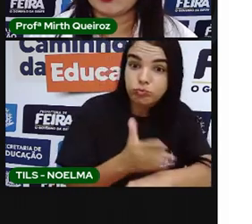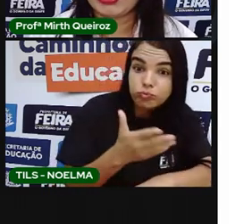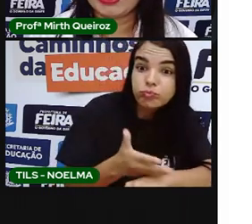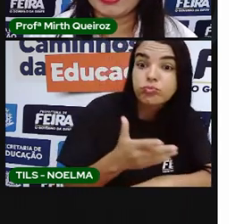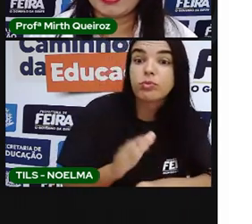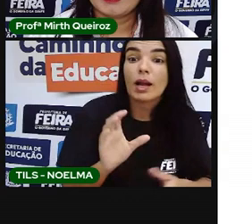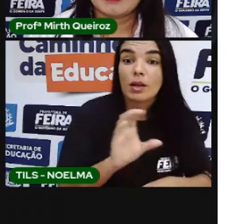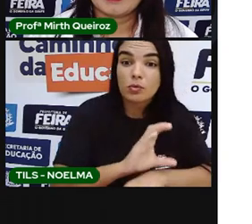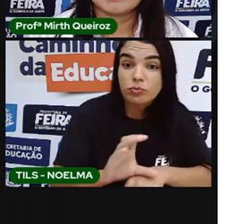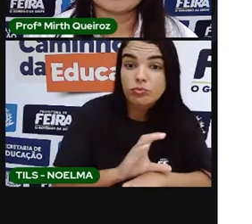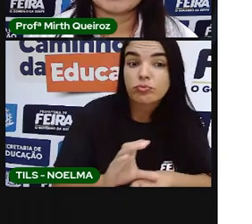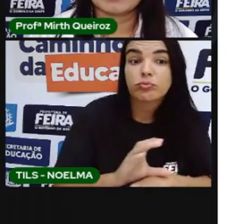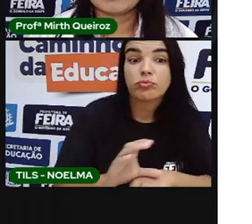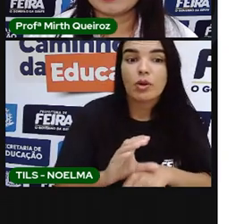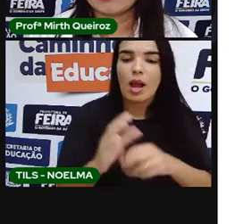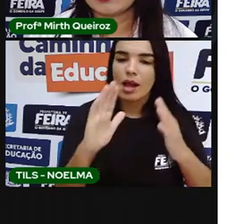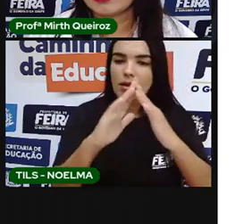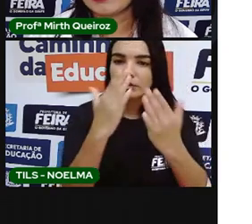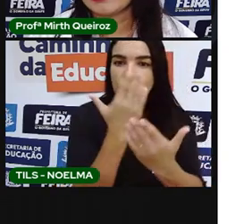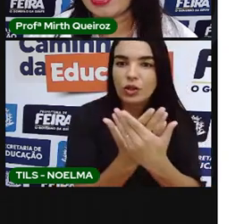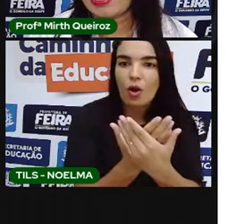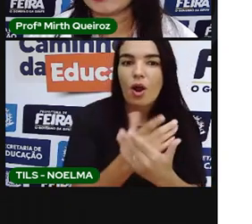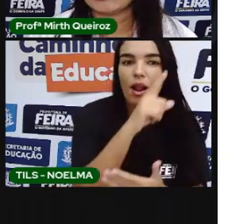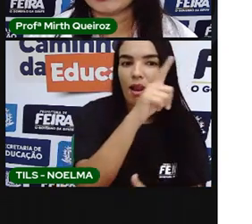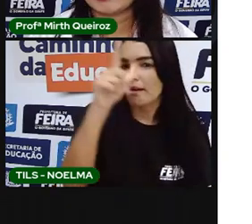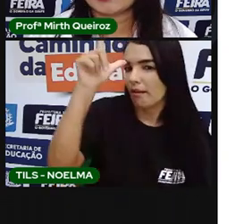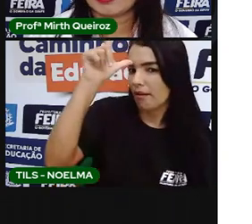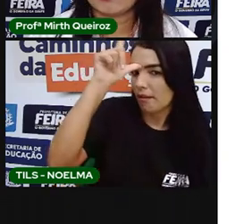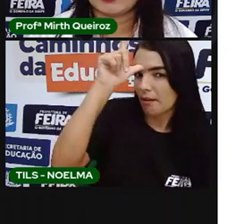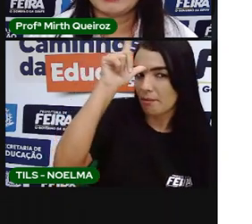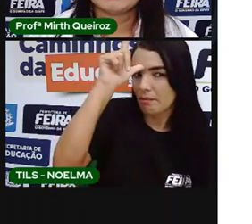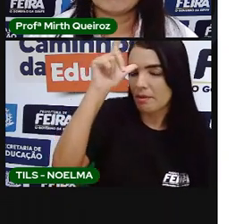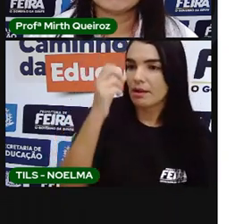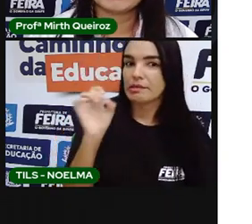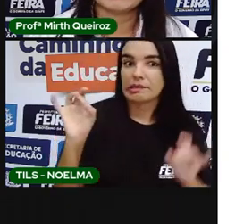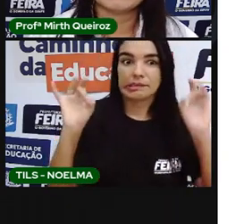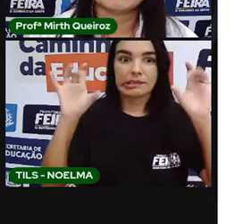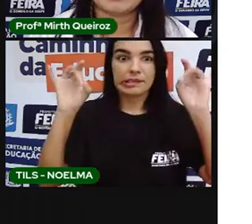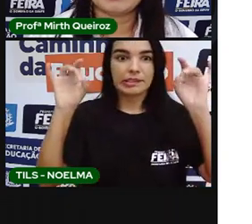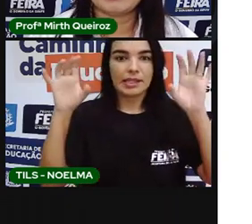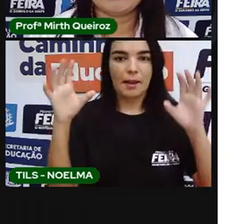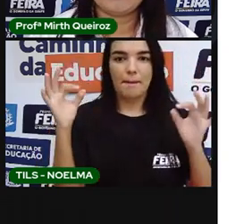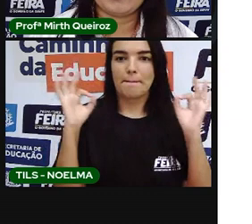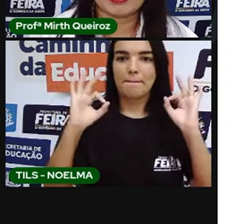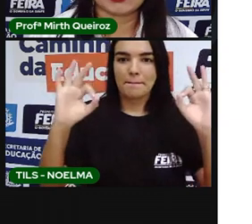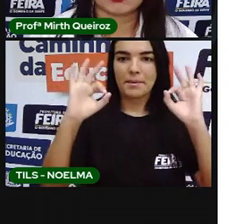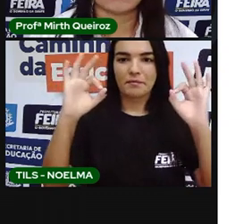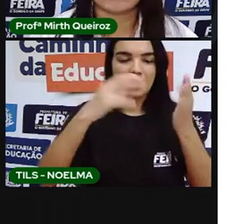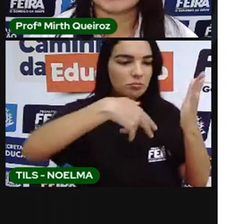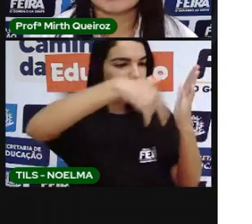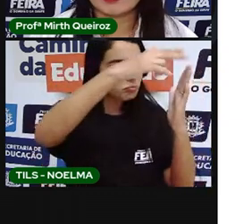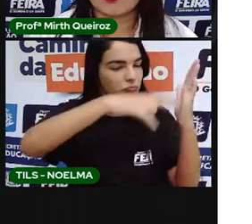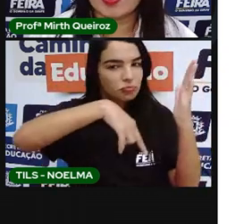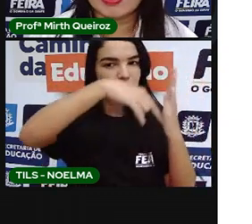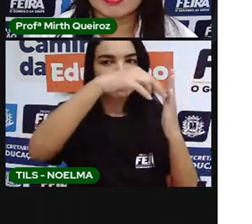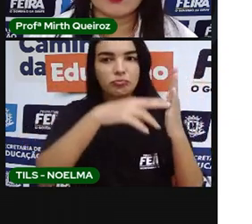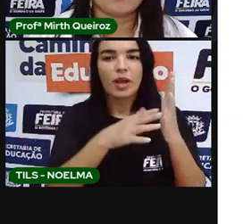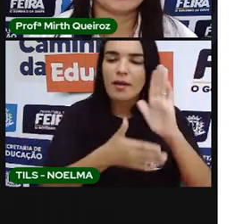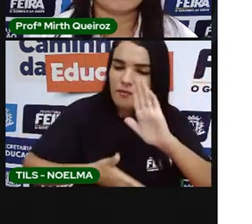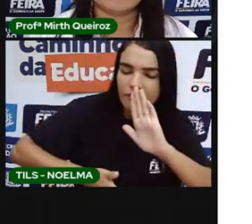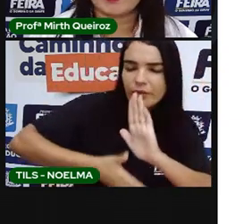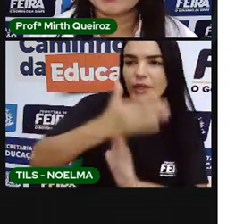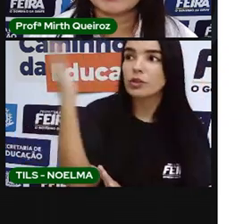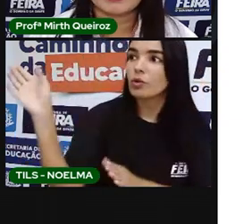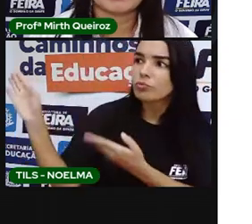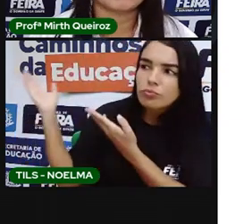Artes, de Munique, especializando-se na arte do desenho. Então, o Gendas, ele viajou, conheceu o Brasil,